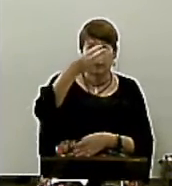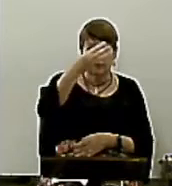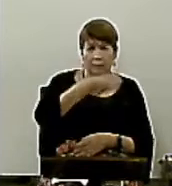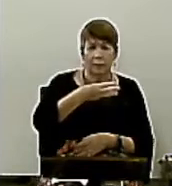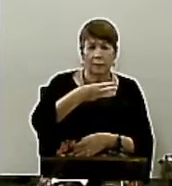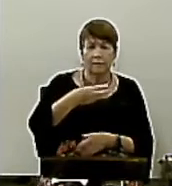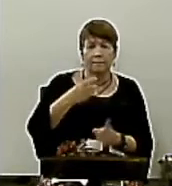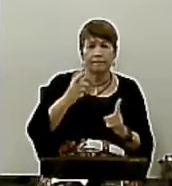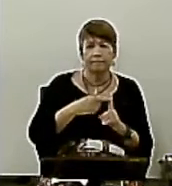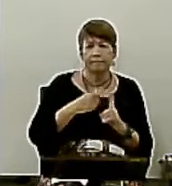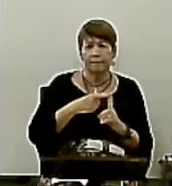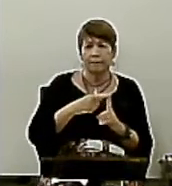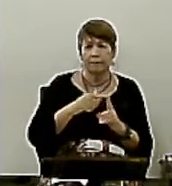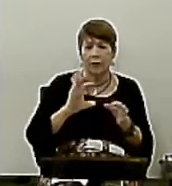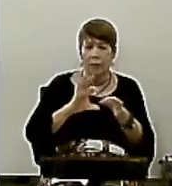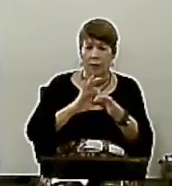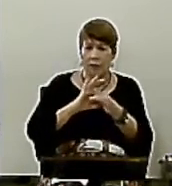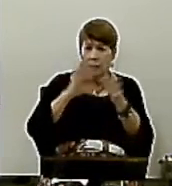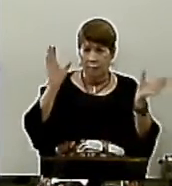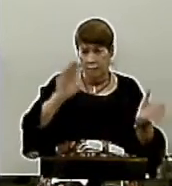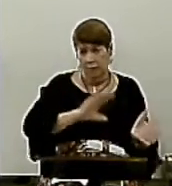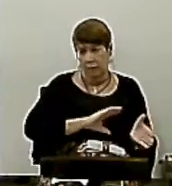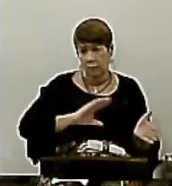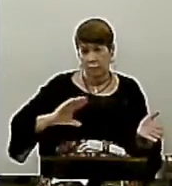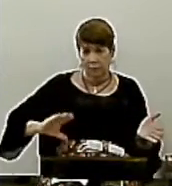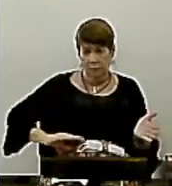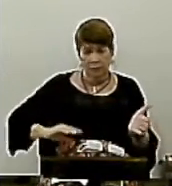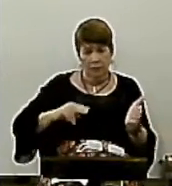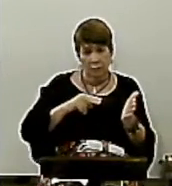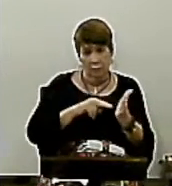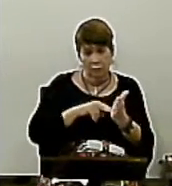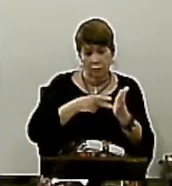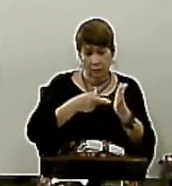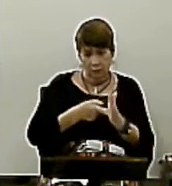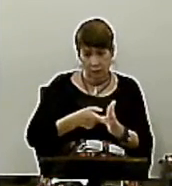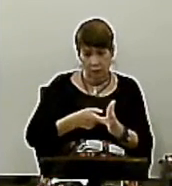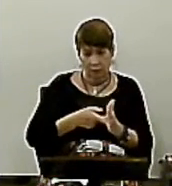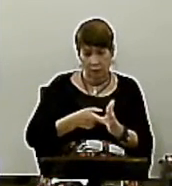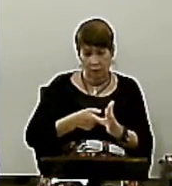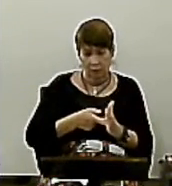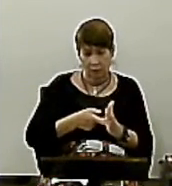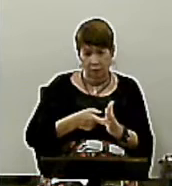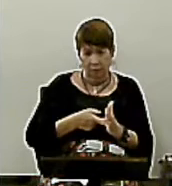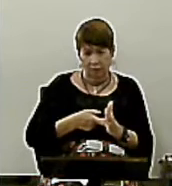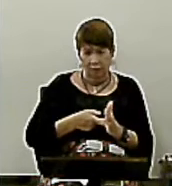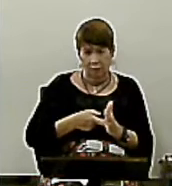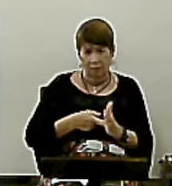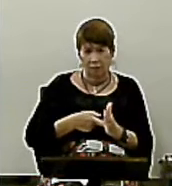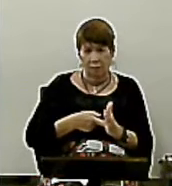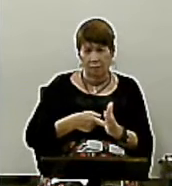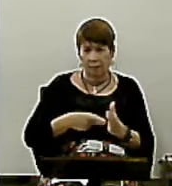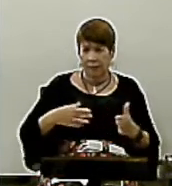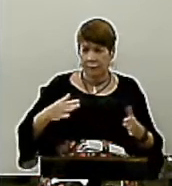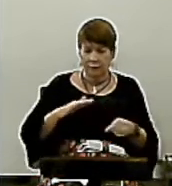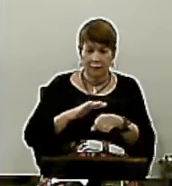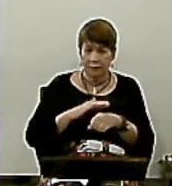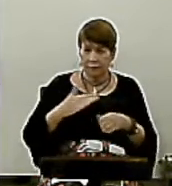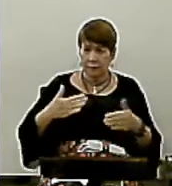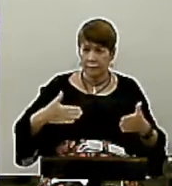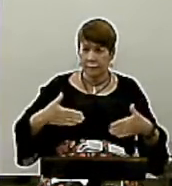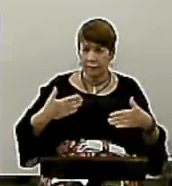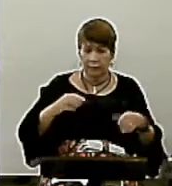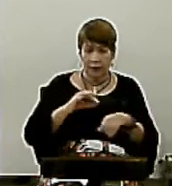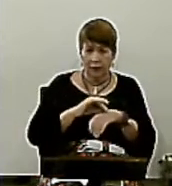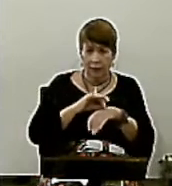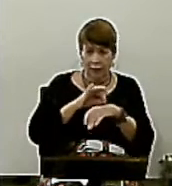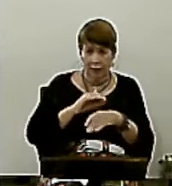Que a liberdade cristã não é liberdade para satisfazer a carne Olha comigo o que ele diz aí no